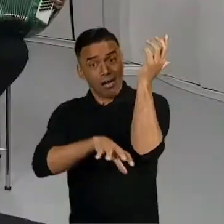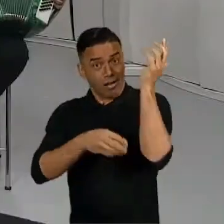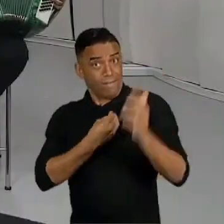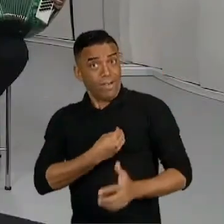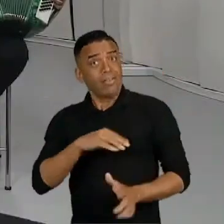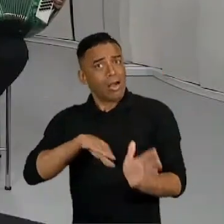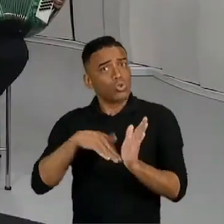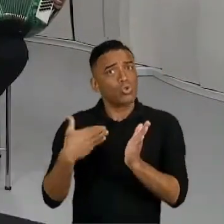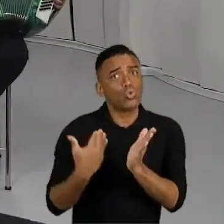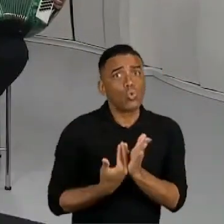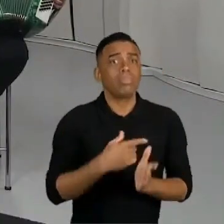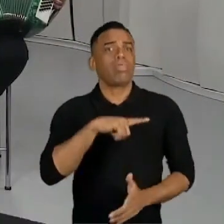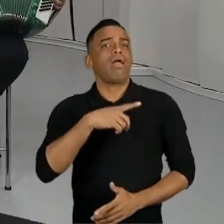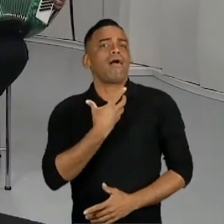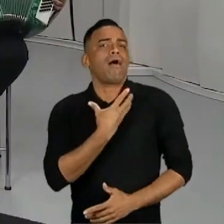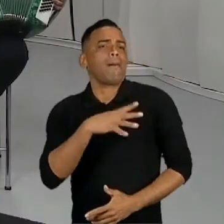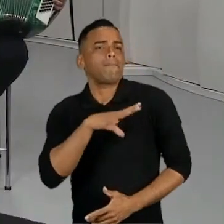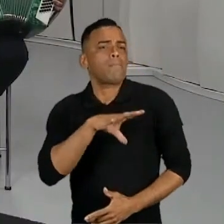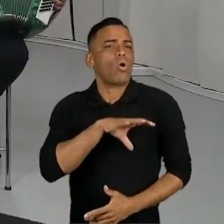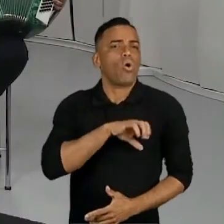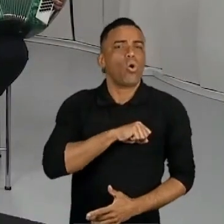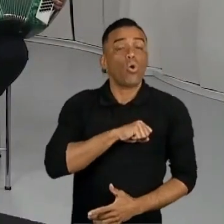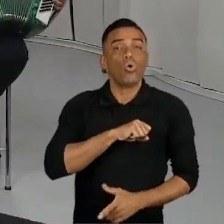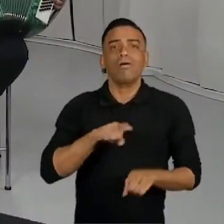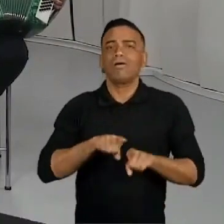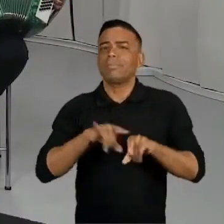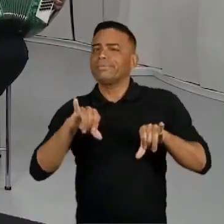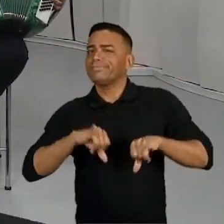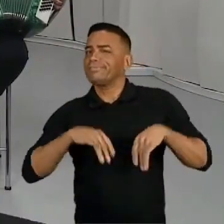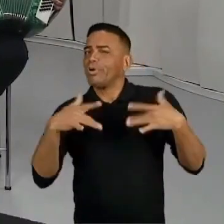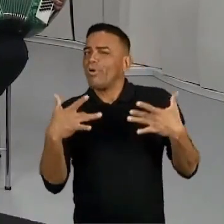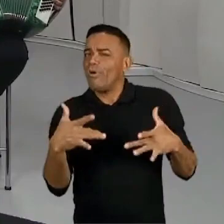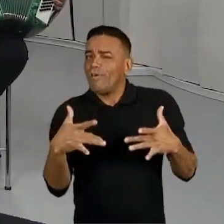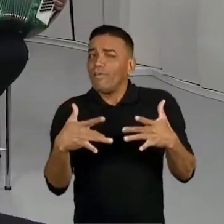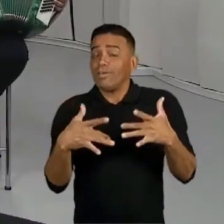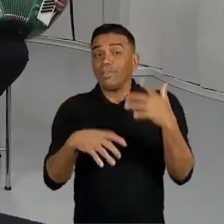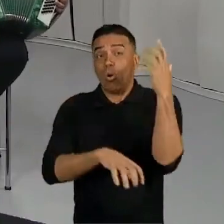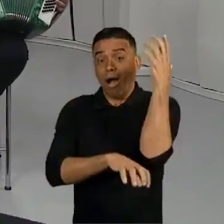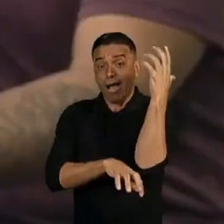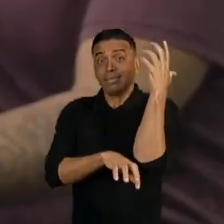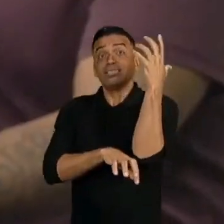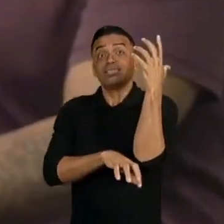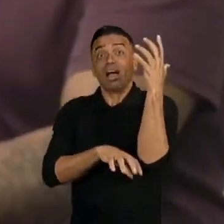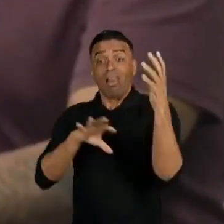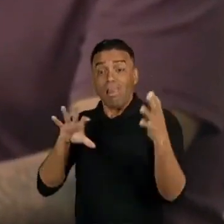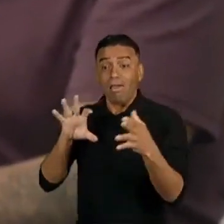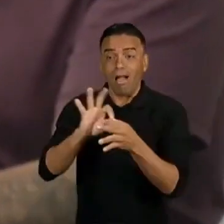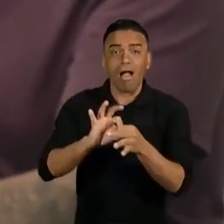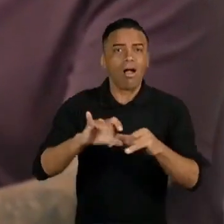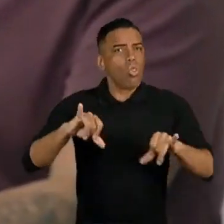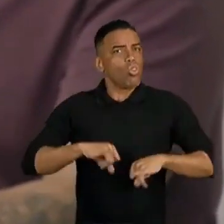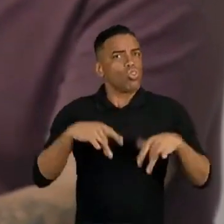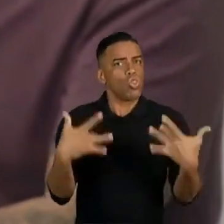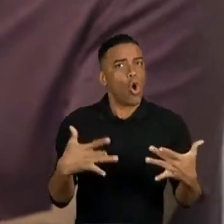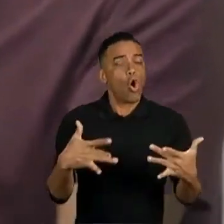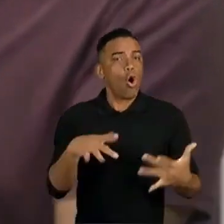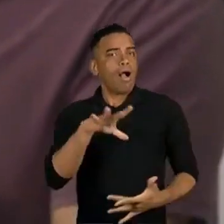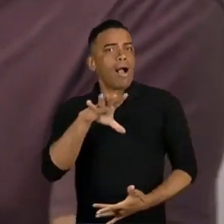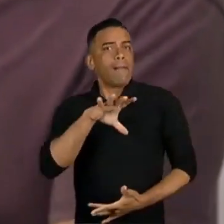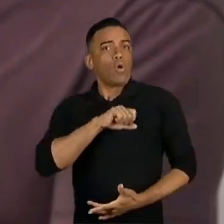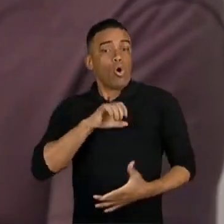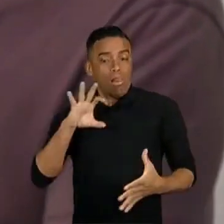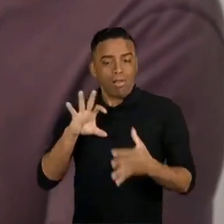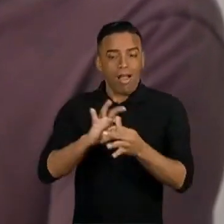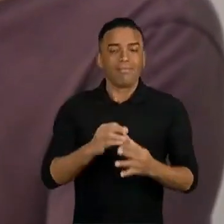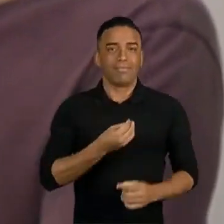E todo amor tem a ferida, ferida tem raiz na dor, e o amor tem raiz na vida,